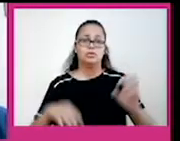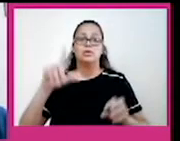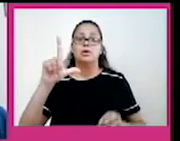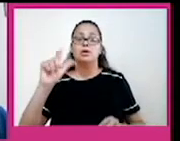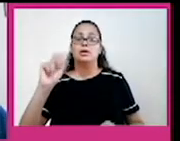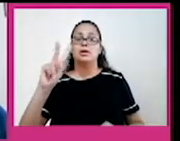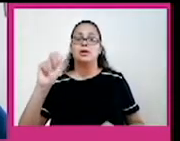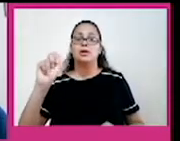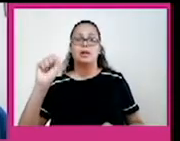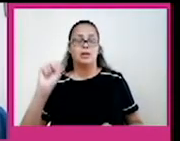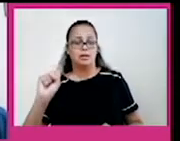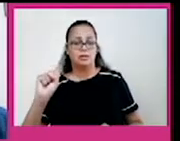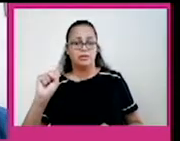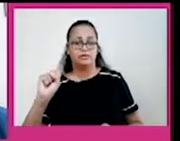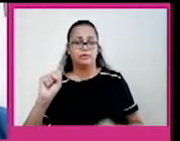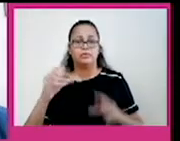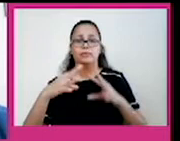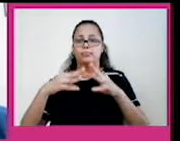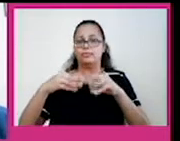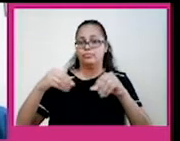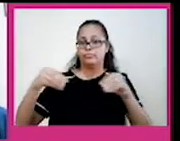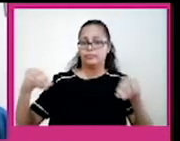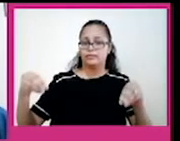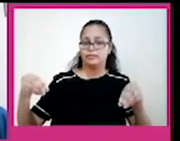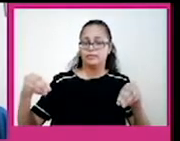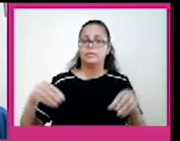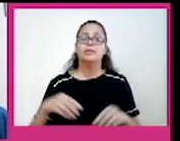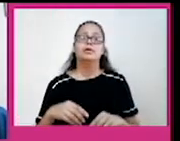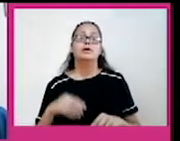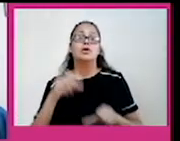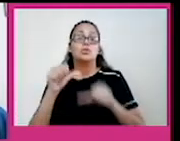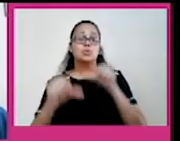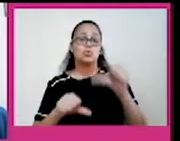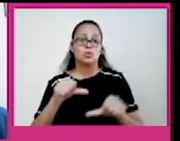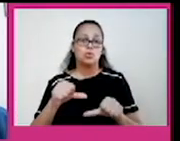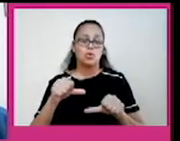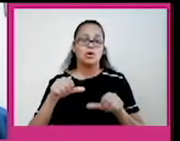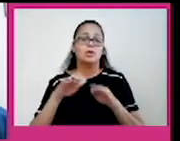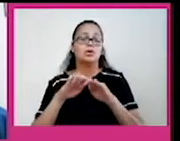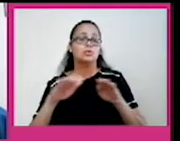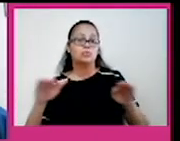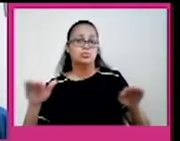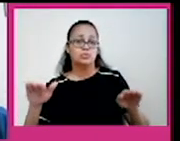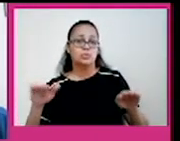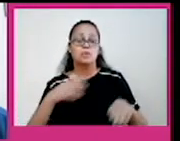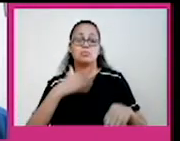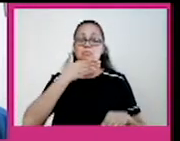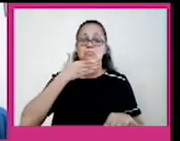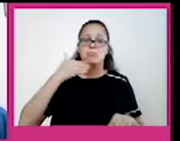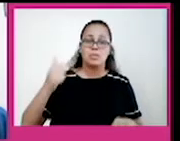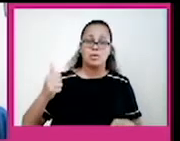nós já estudamos isso, que a decomposição das lavas vulcânicas torna os solos mais férteis. E no leste, nós temos os pântanos e mangues, que